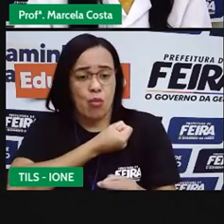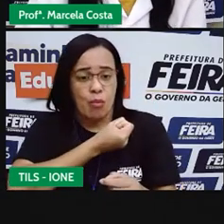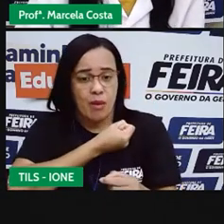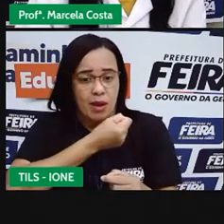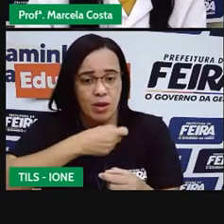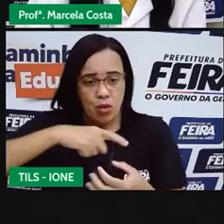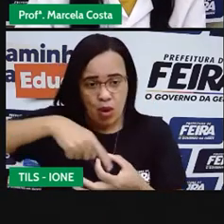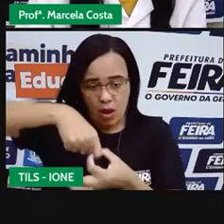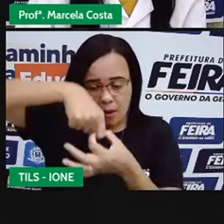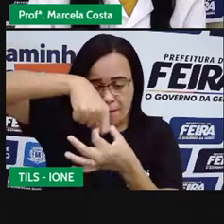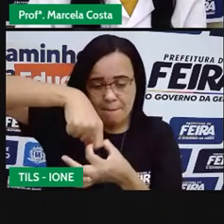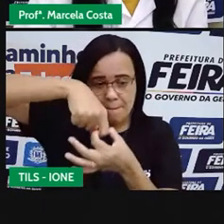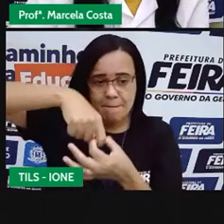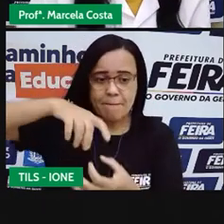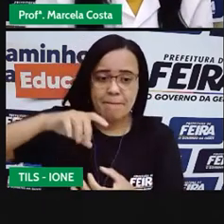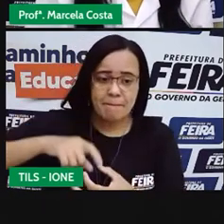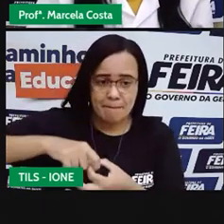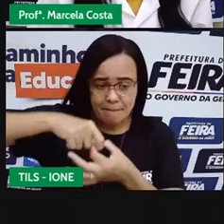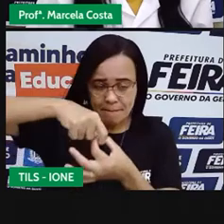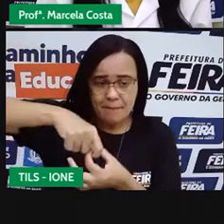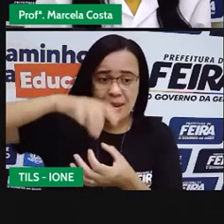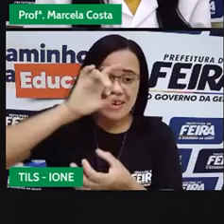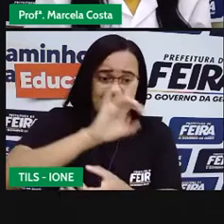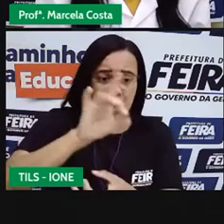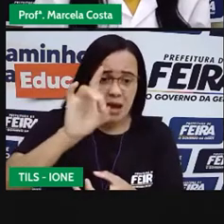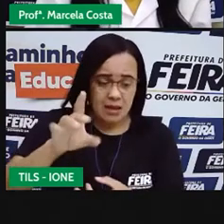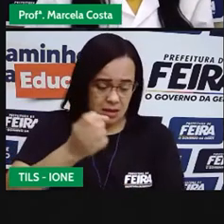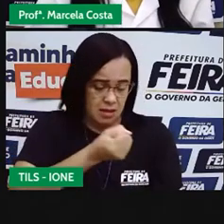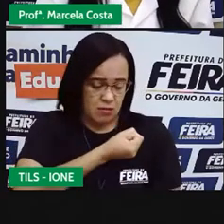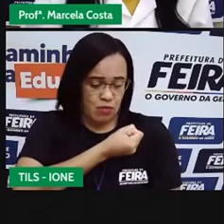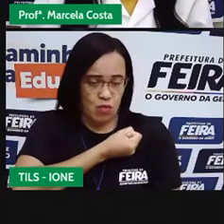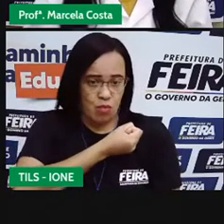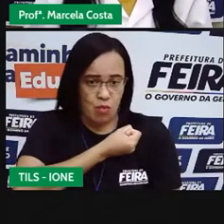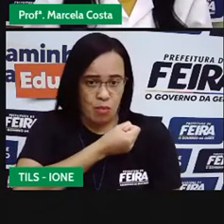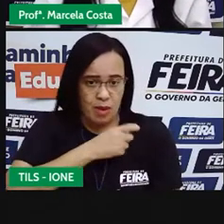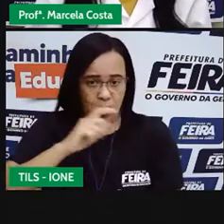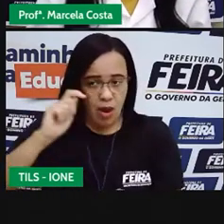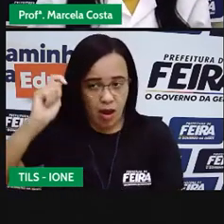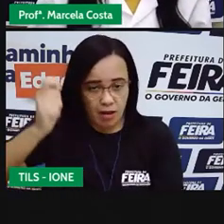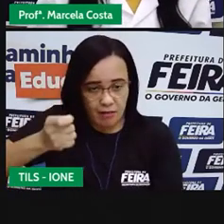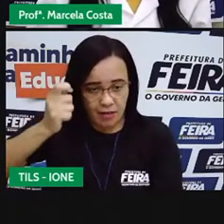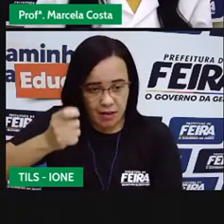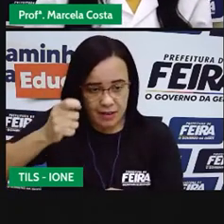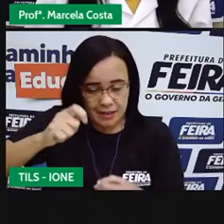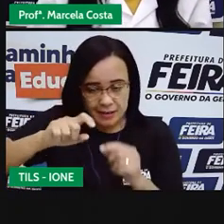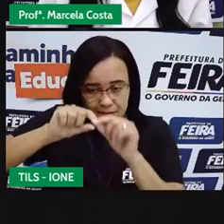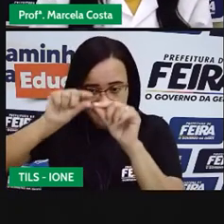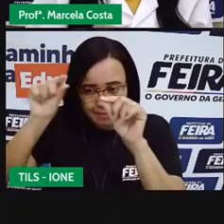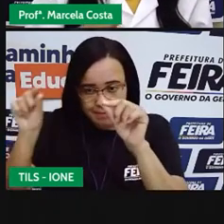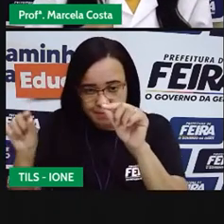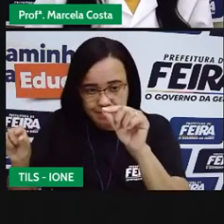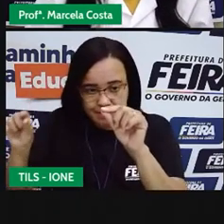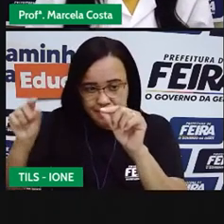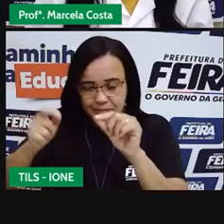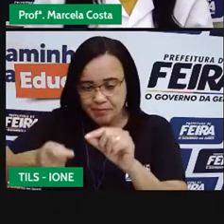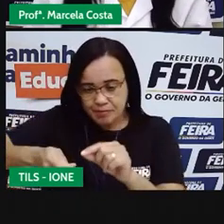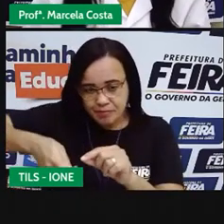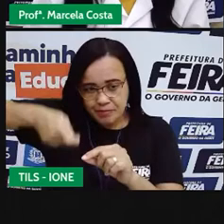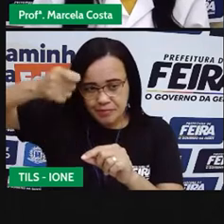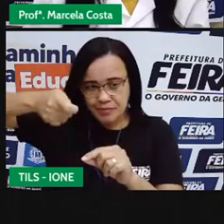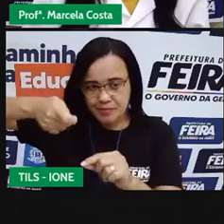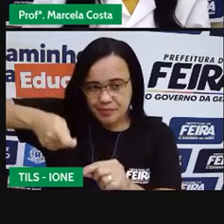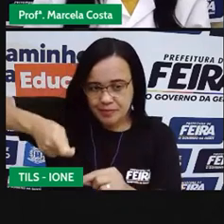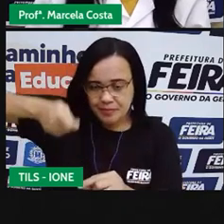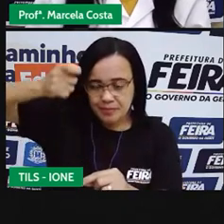eles possam ser pescados. E essas varinhas são dadas ali aos participantes. Cada um vai pescando